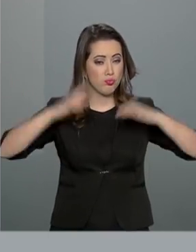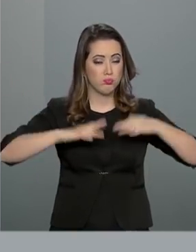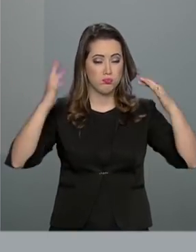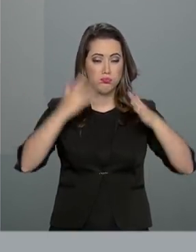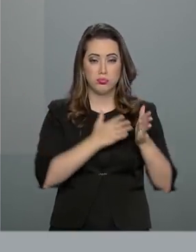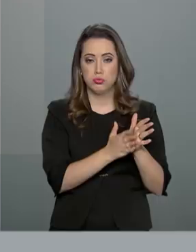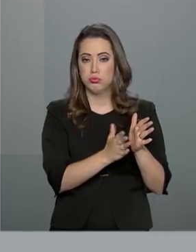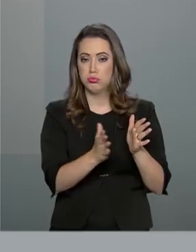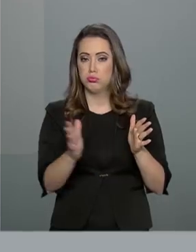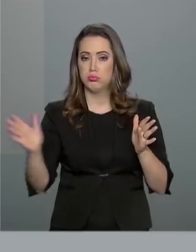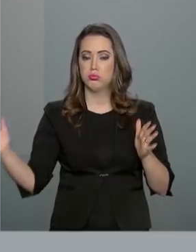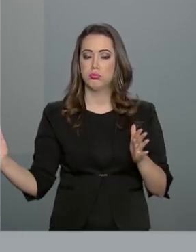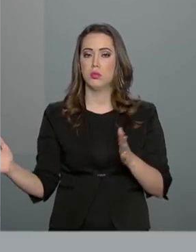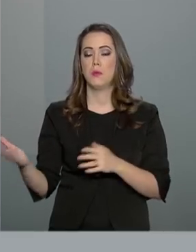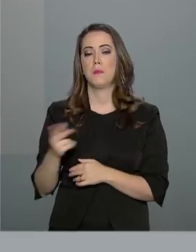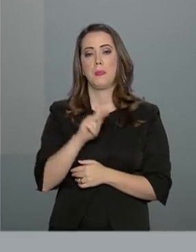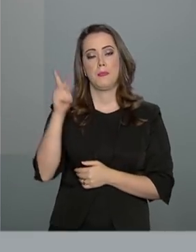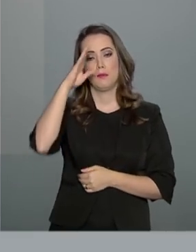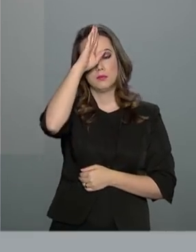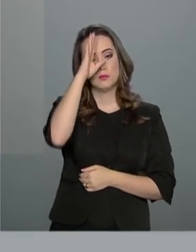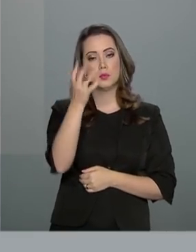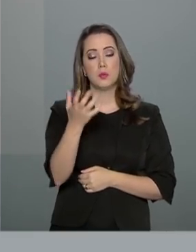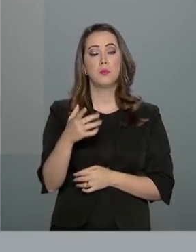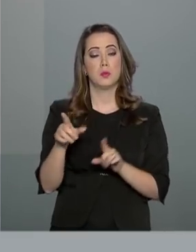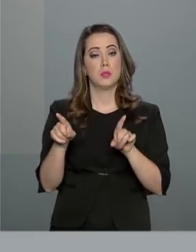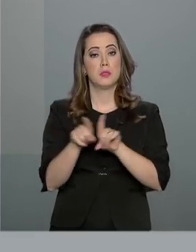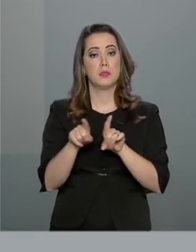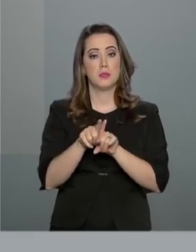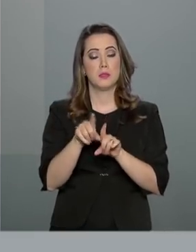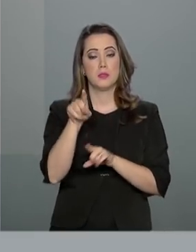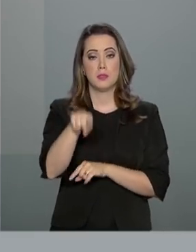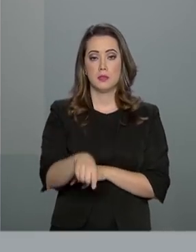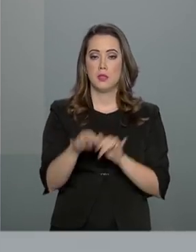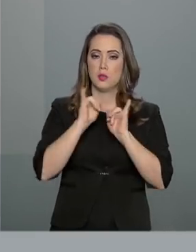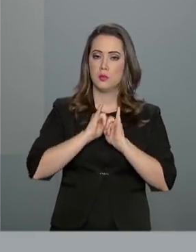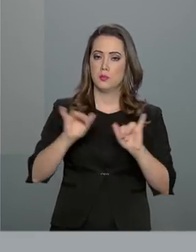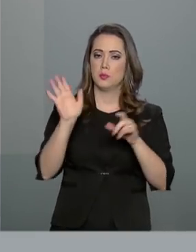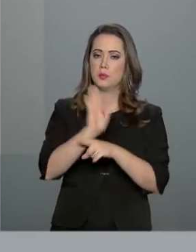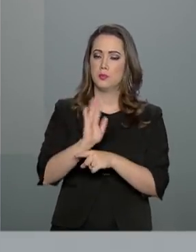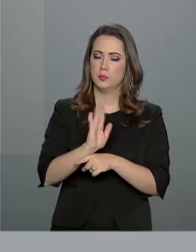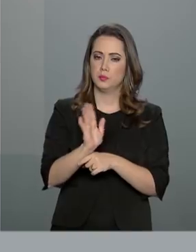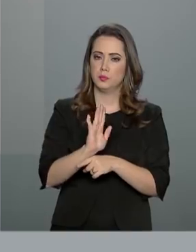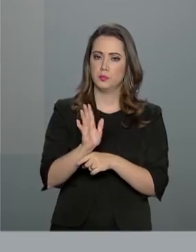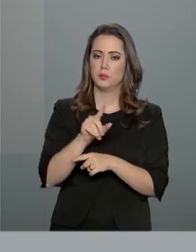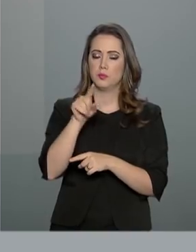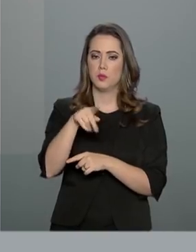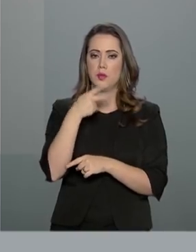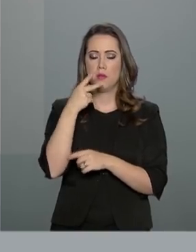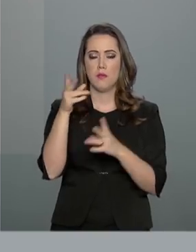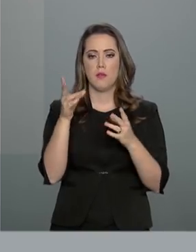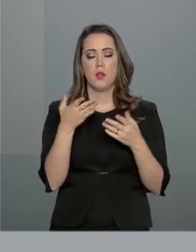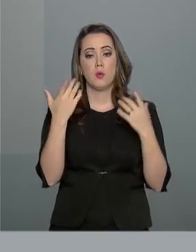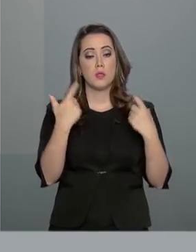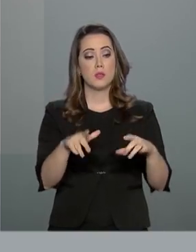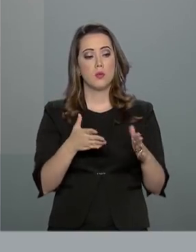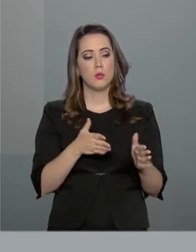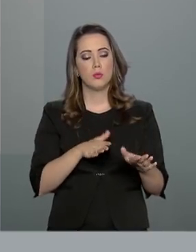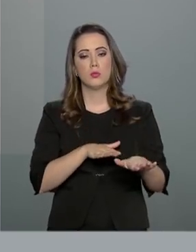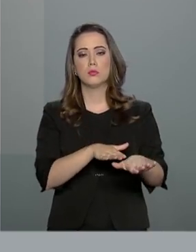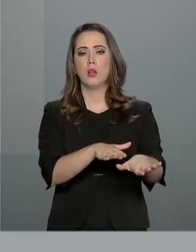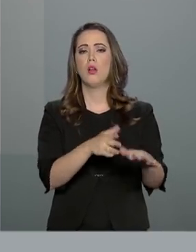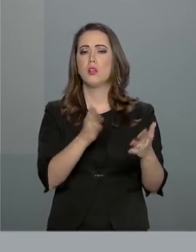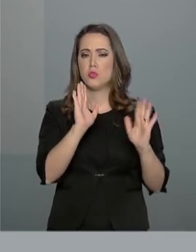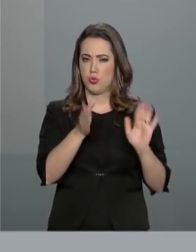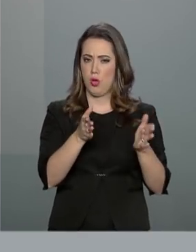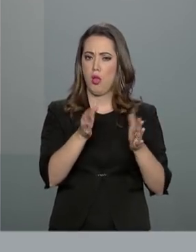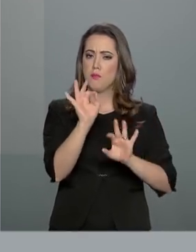durante o período. O presidente, inclusive, publicou um vídeo a esse respeito e disse que esses trechos estão sendo recuperados. O